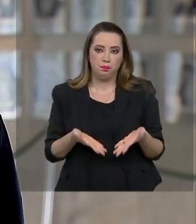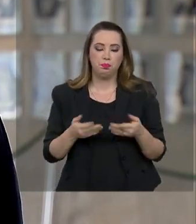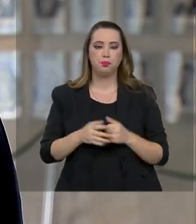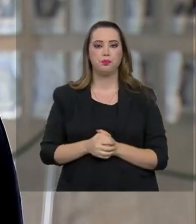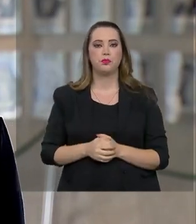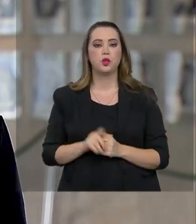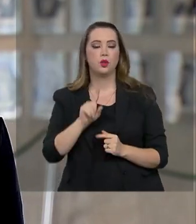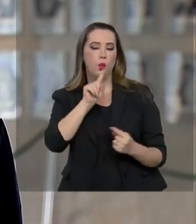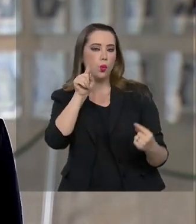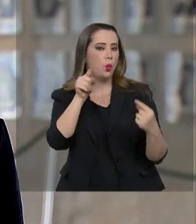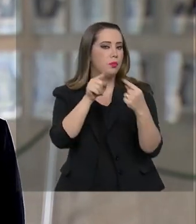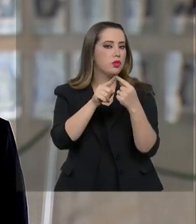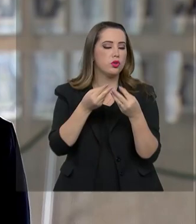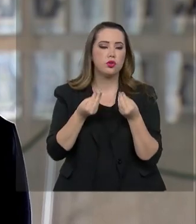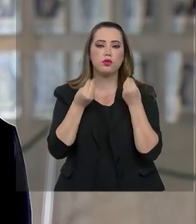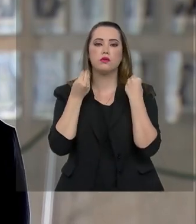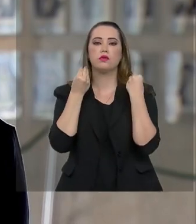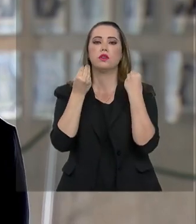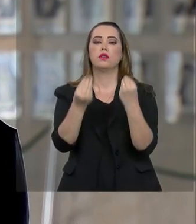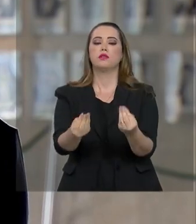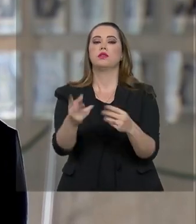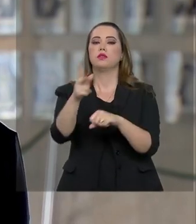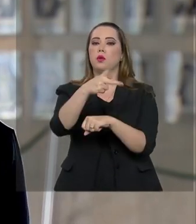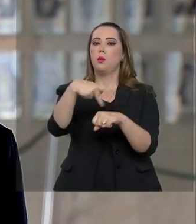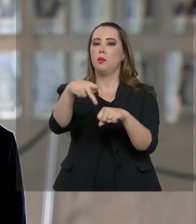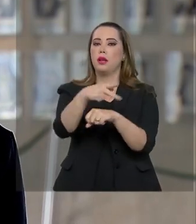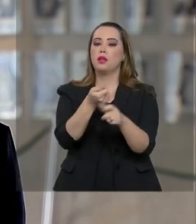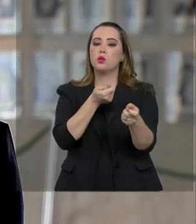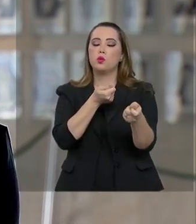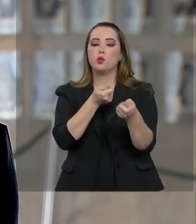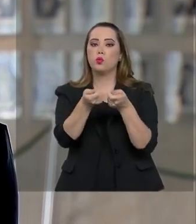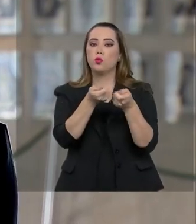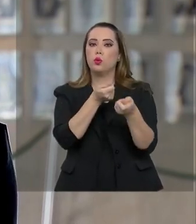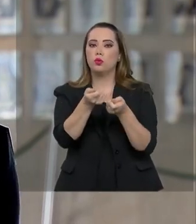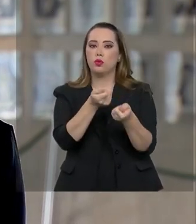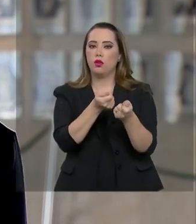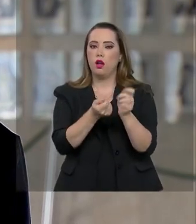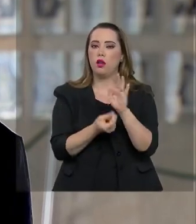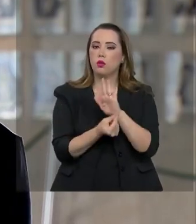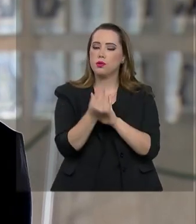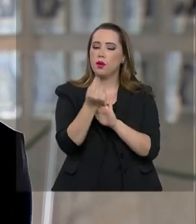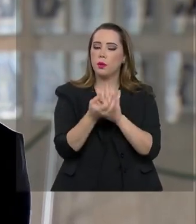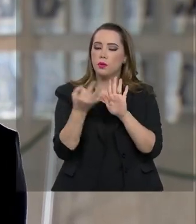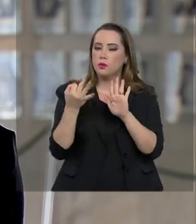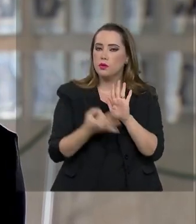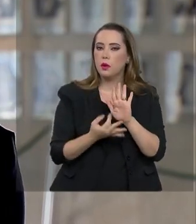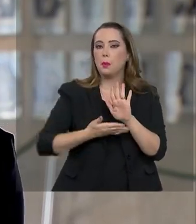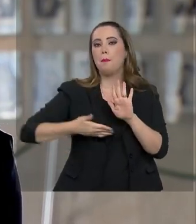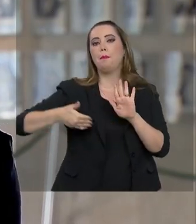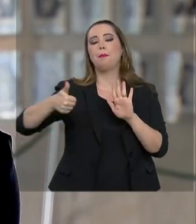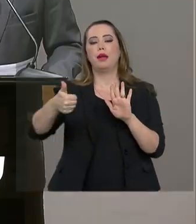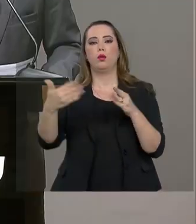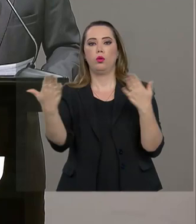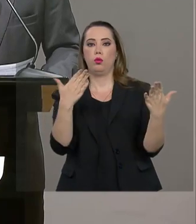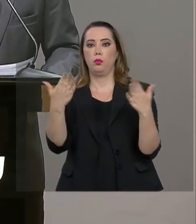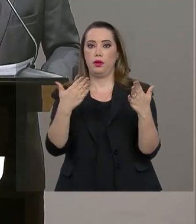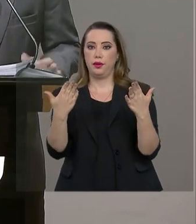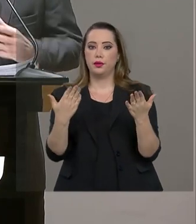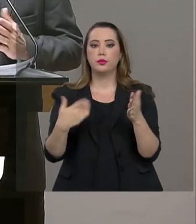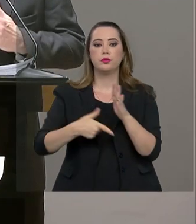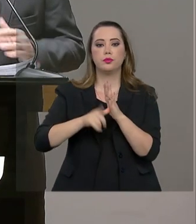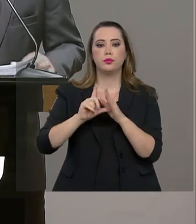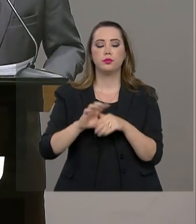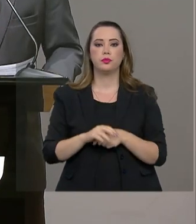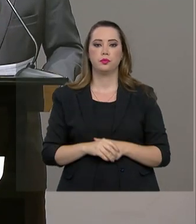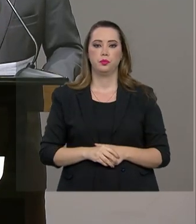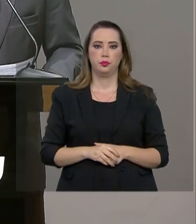a meta é entregar um país com as contas em dia, um país melhor do que recebeu. A gente não quer